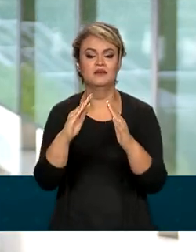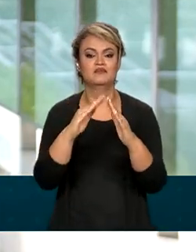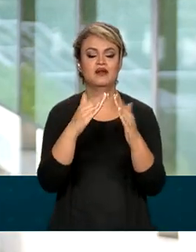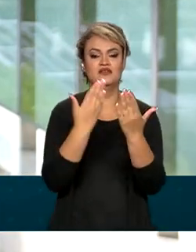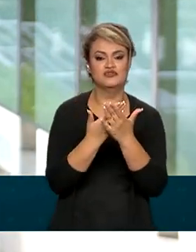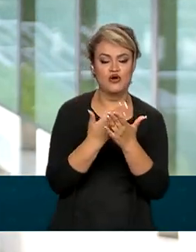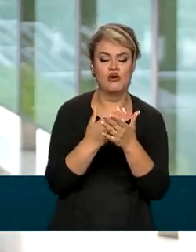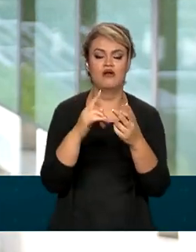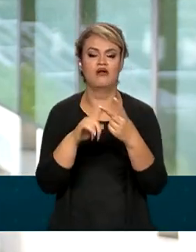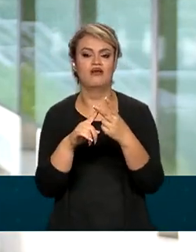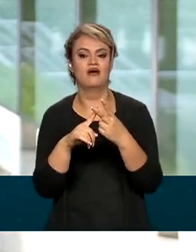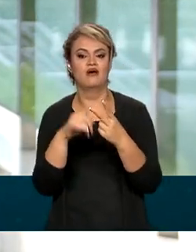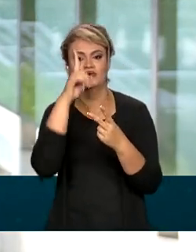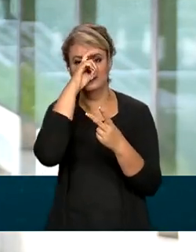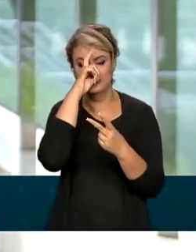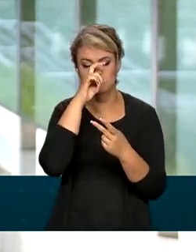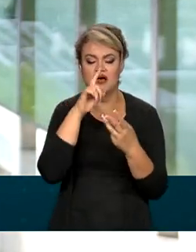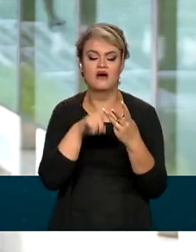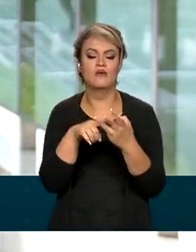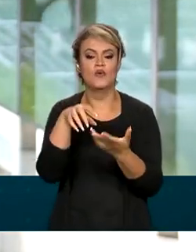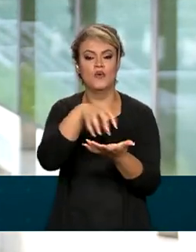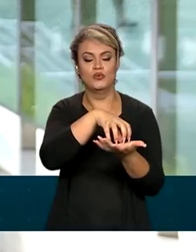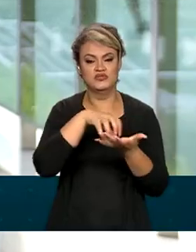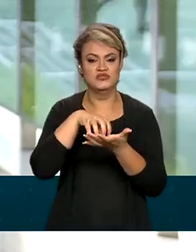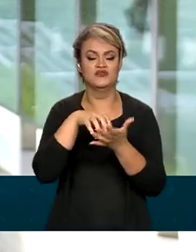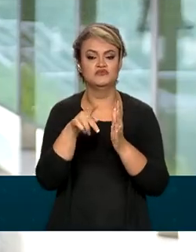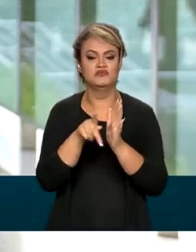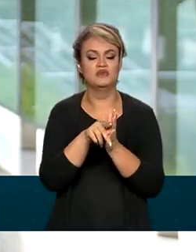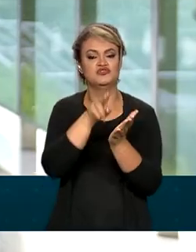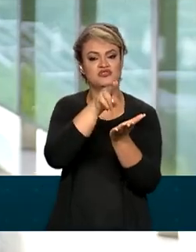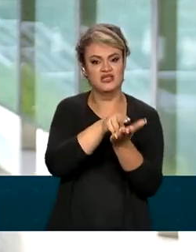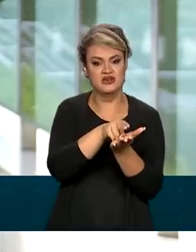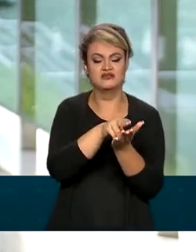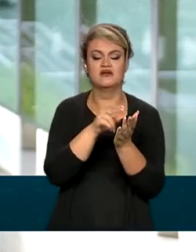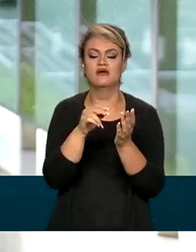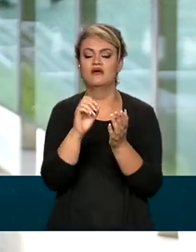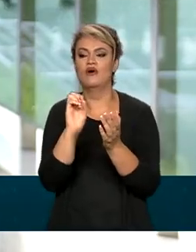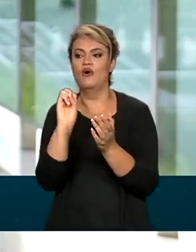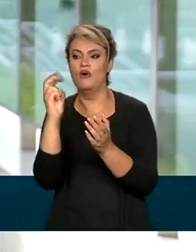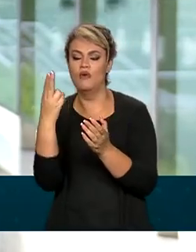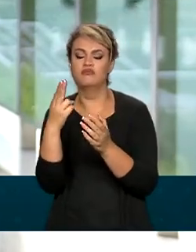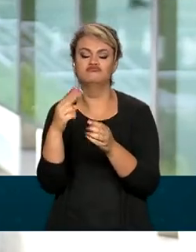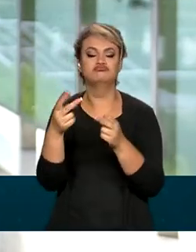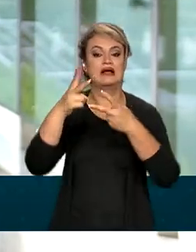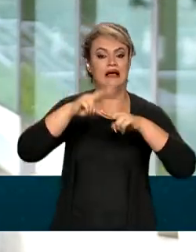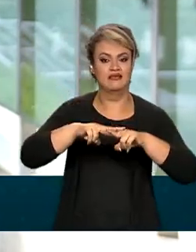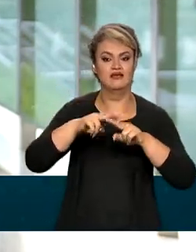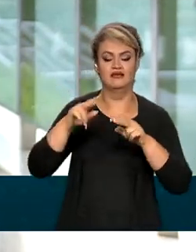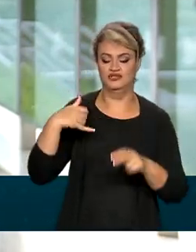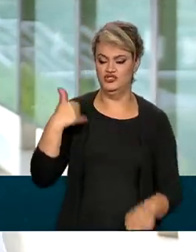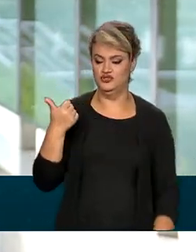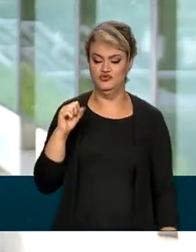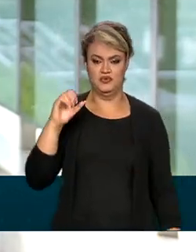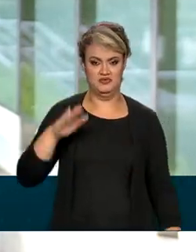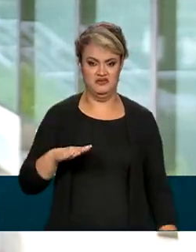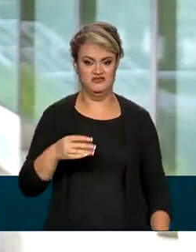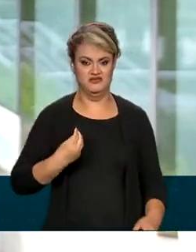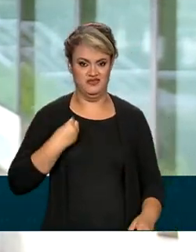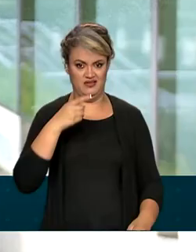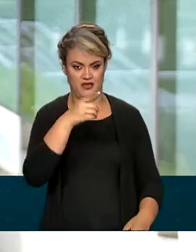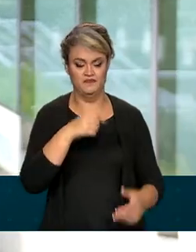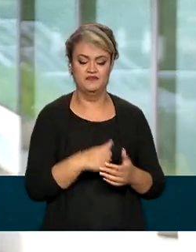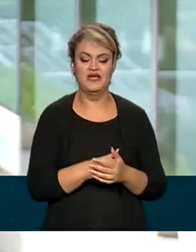hospitais públicos e para unidades de internação socioeducativa. Entre as características que tornam o Alimenta Brasil